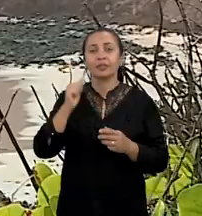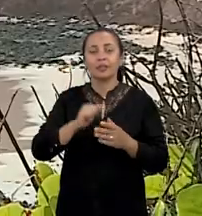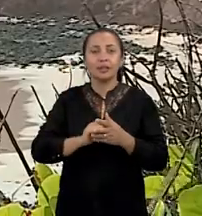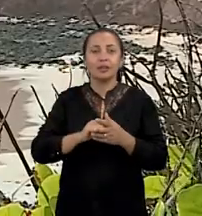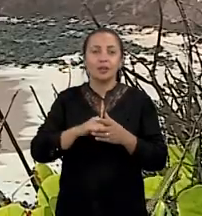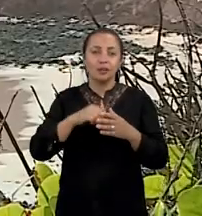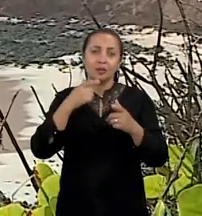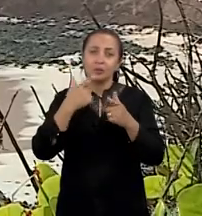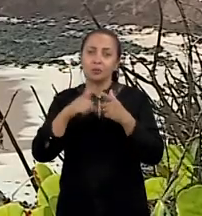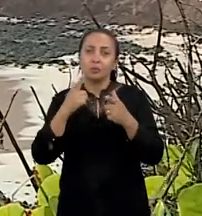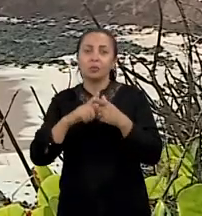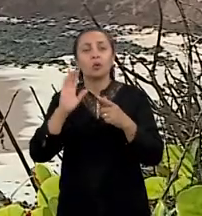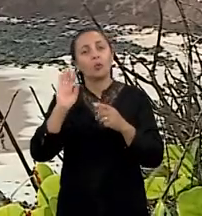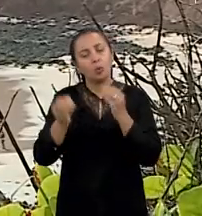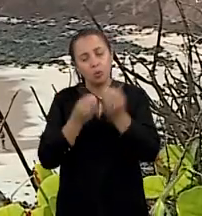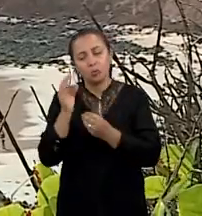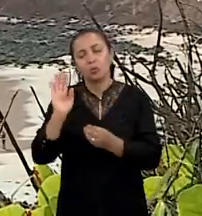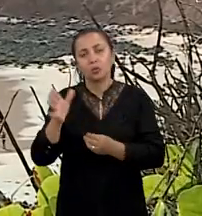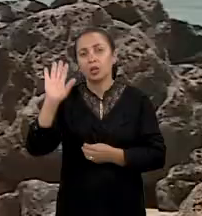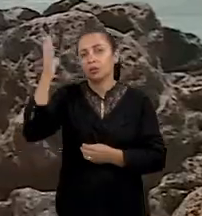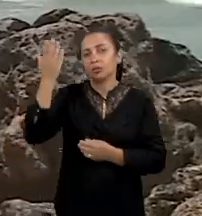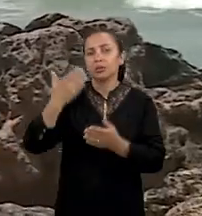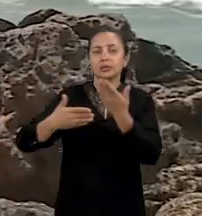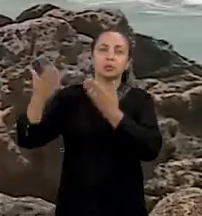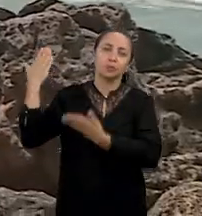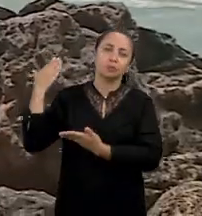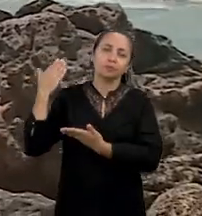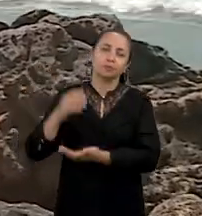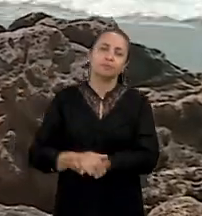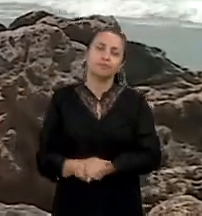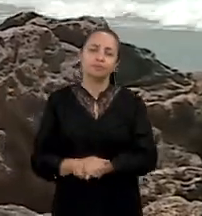acontecimentos, tragédias como já tivemos aqui.